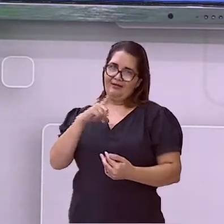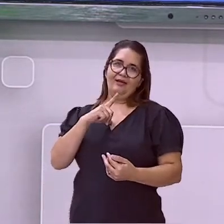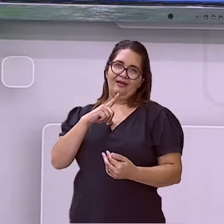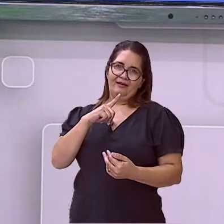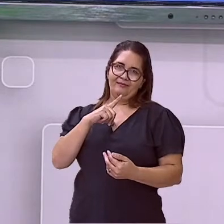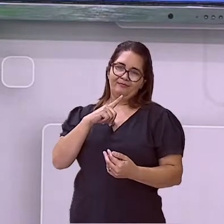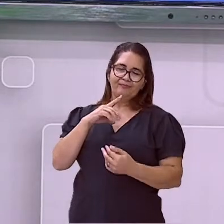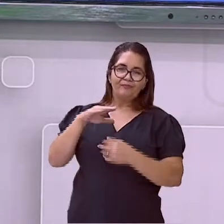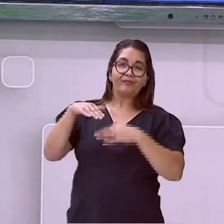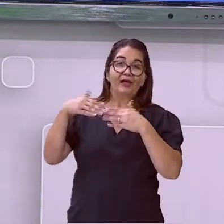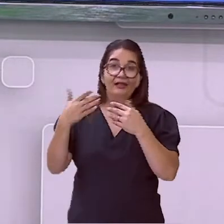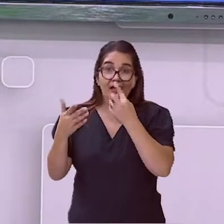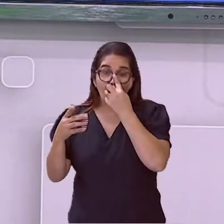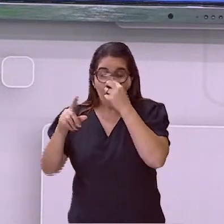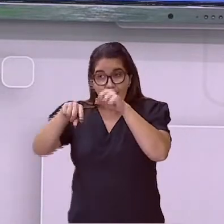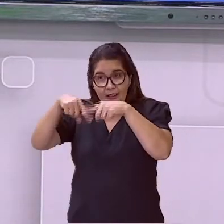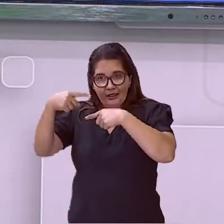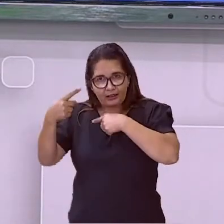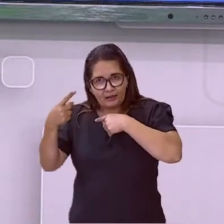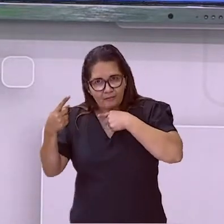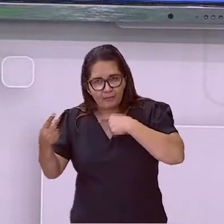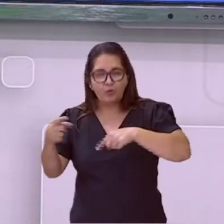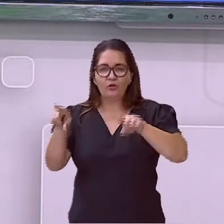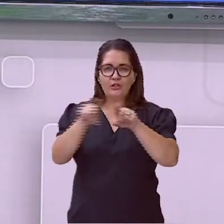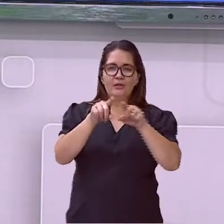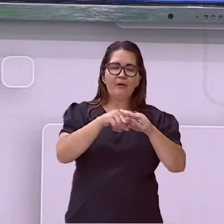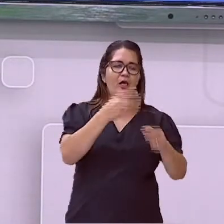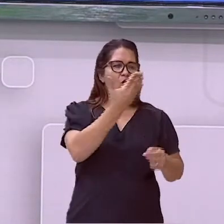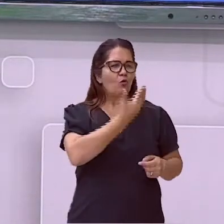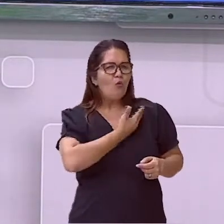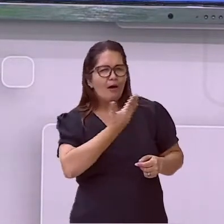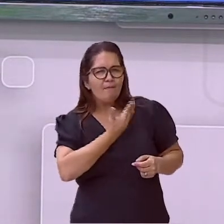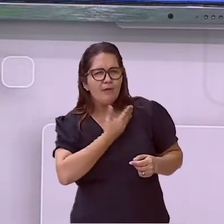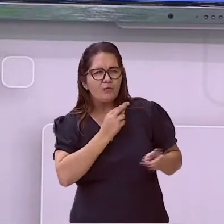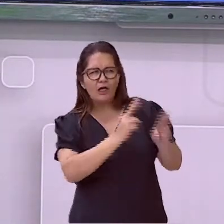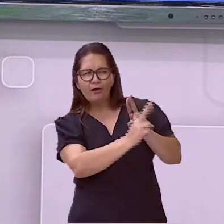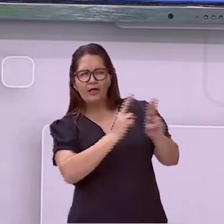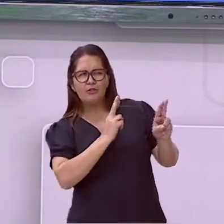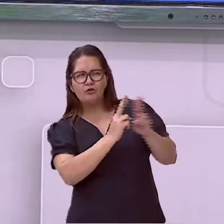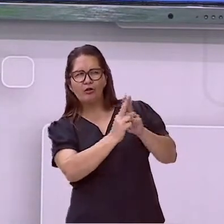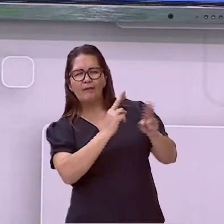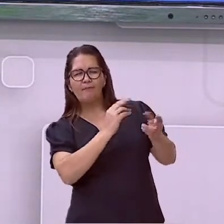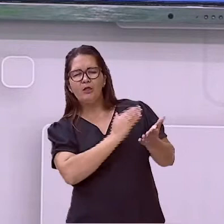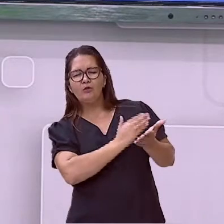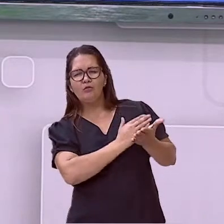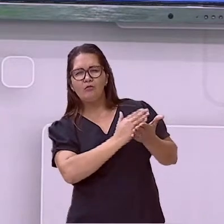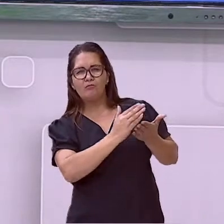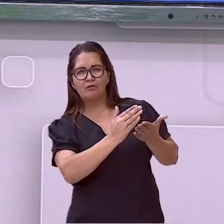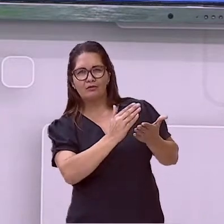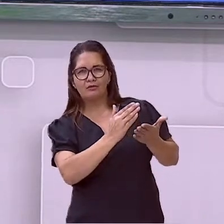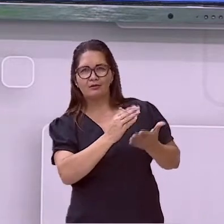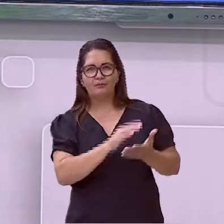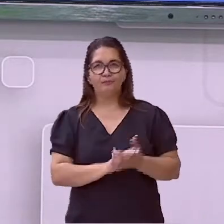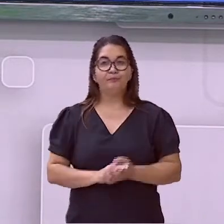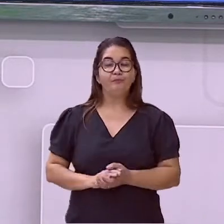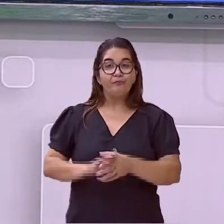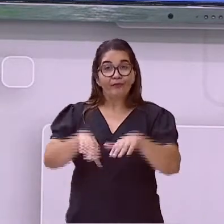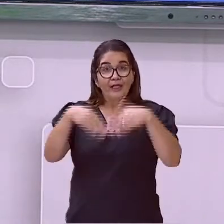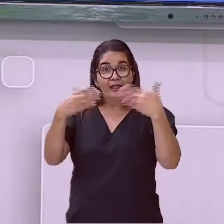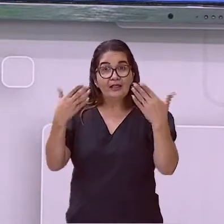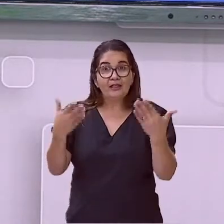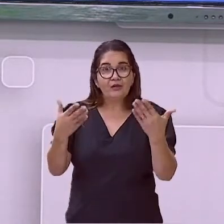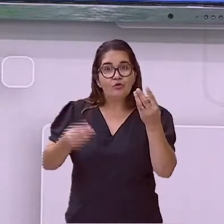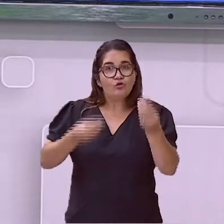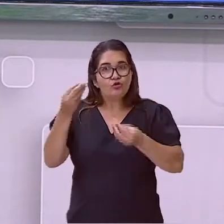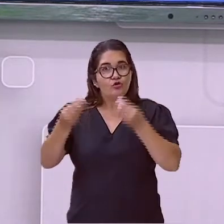com a família e depois com amigos ao redor e mais. E aí, como é que fica todo